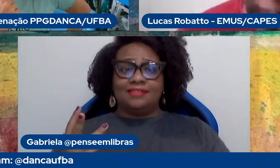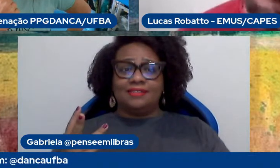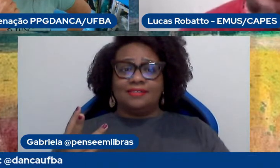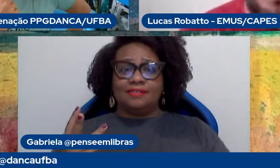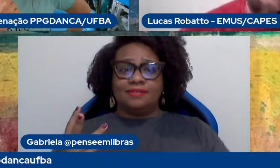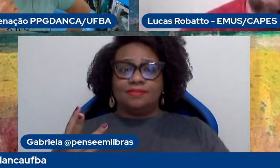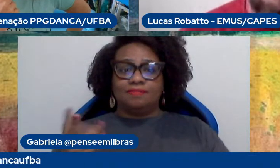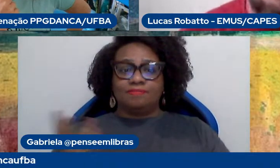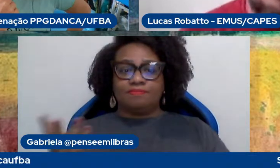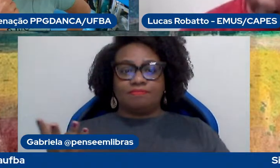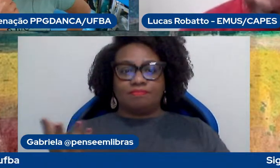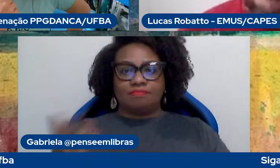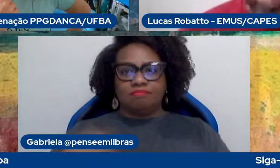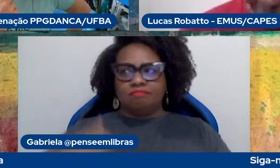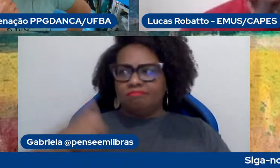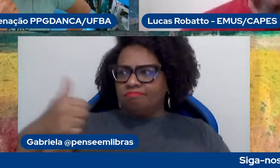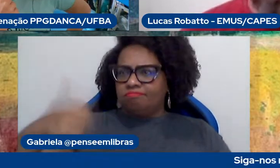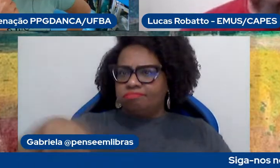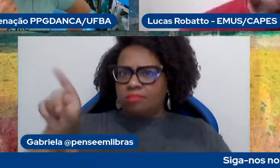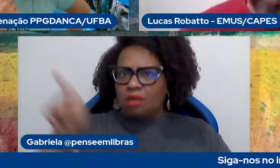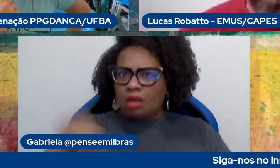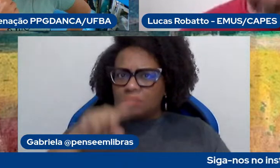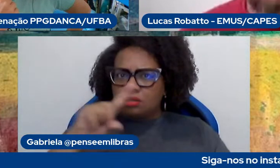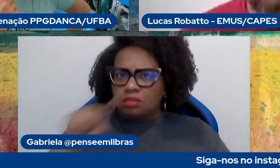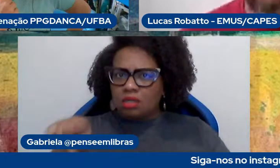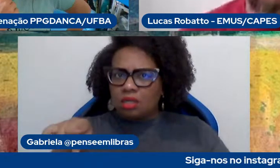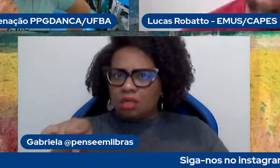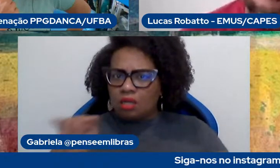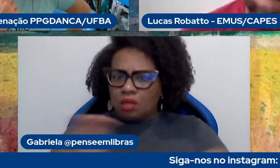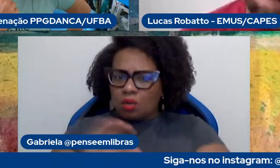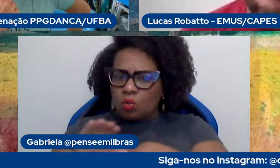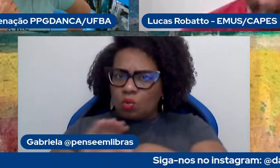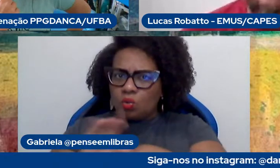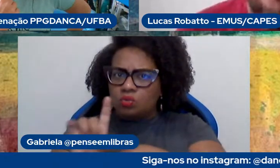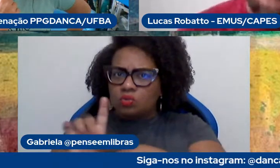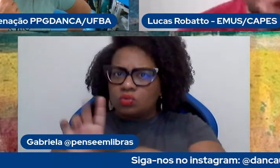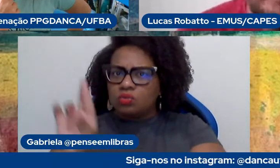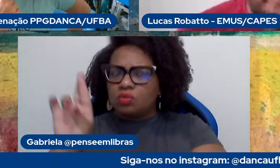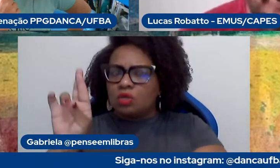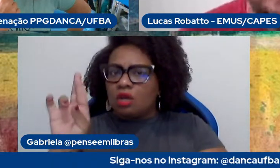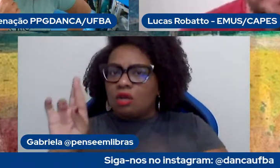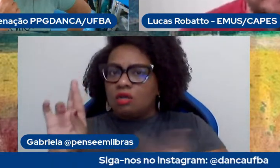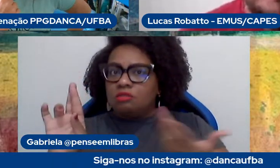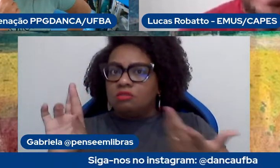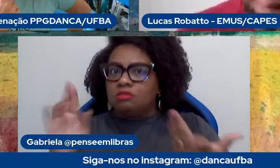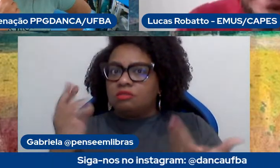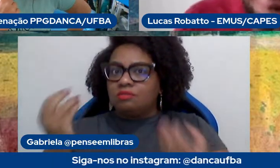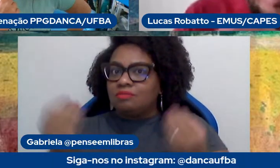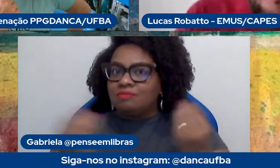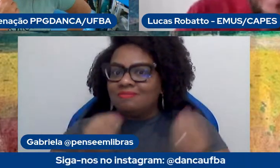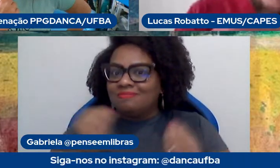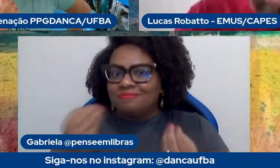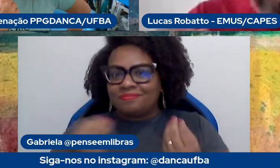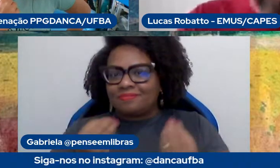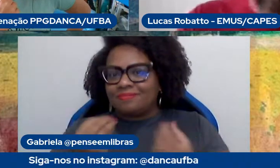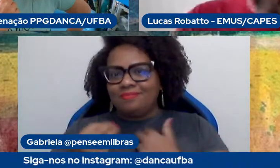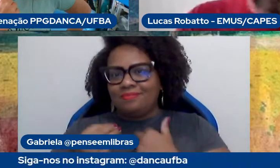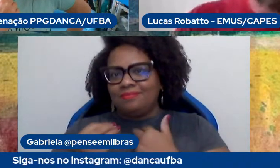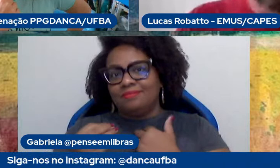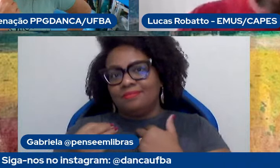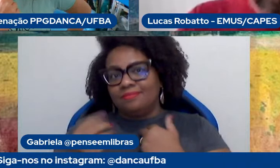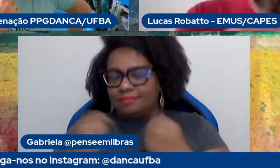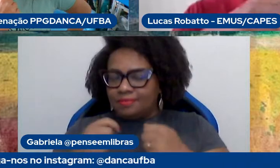invalidar o doutorado. Como é que isso pode? Não pode, tem que ter essa ordem natural,